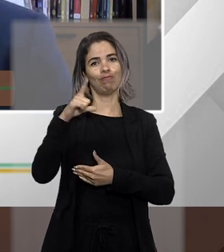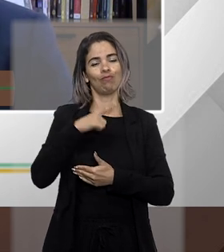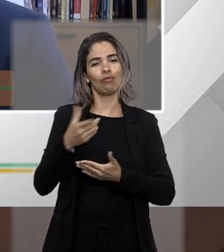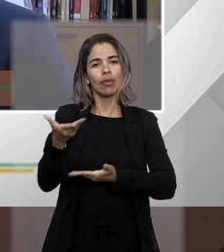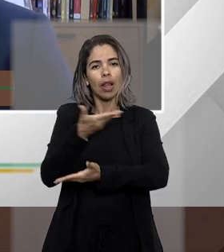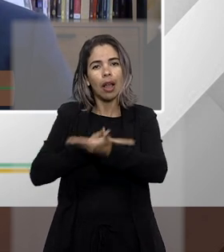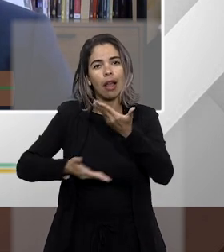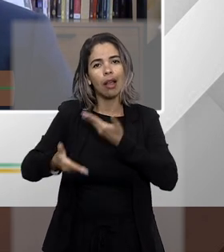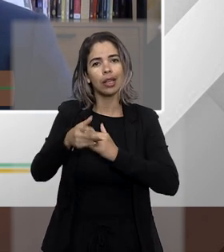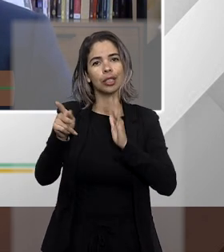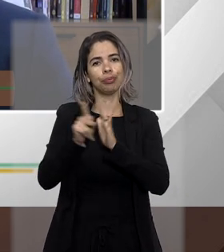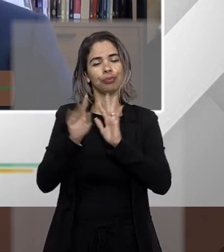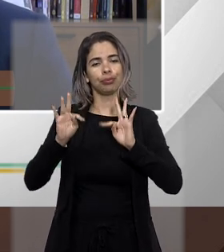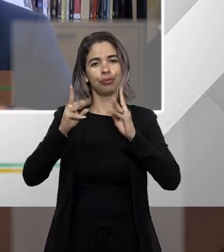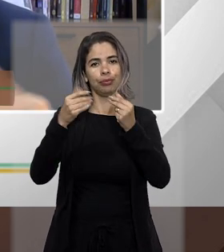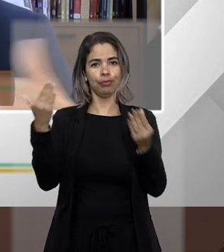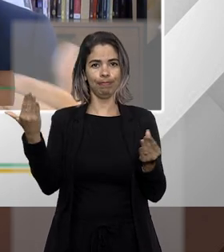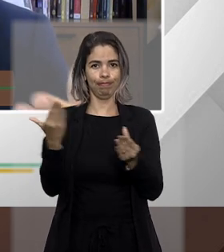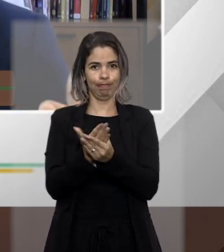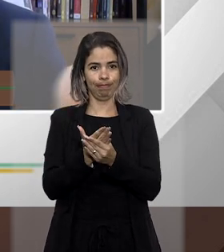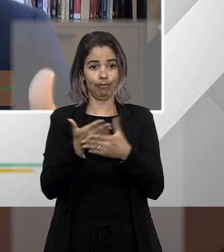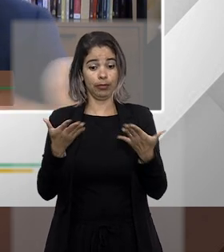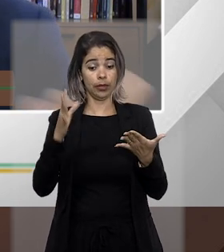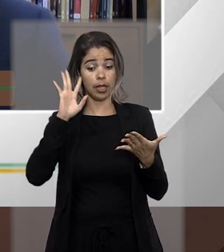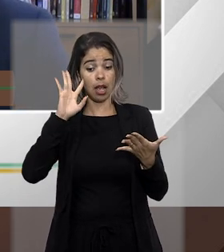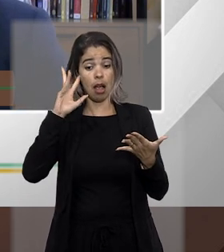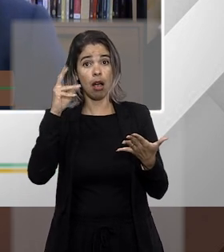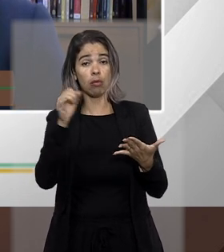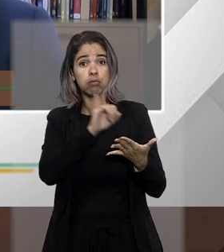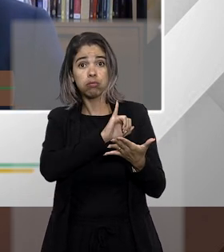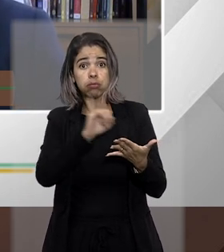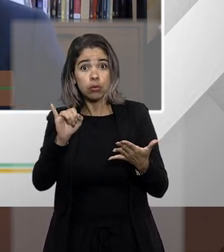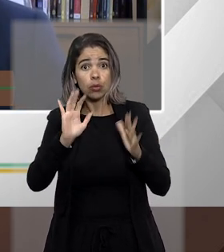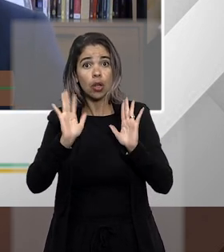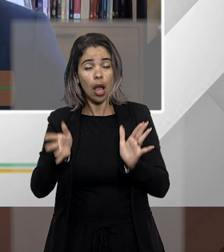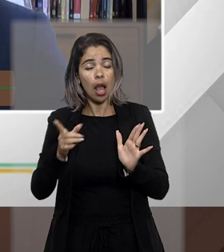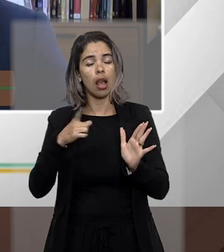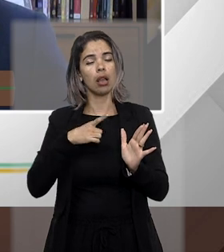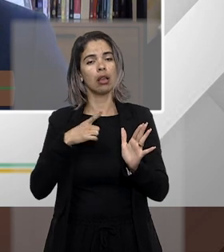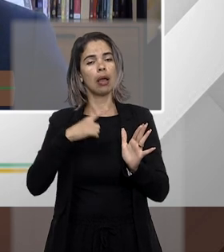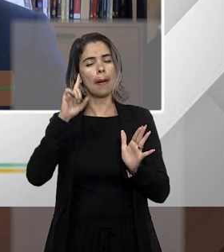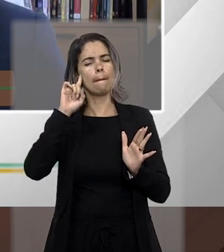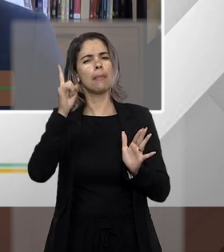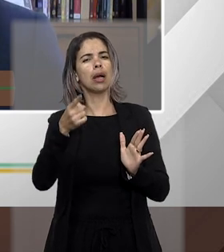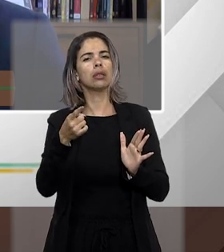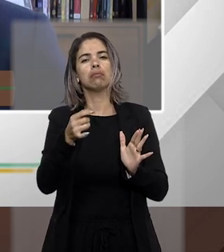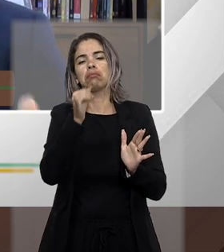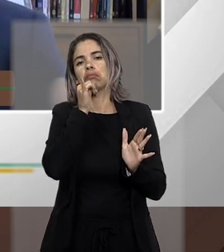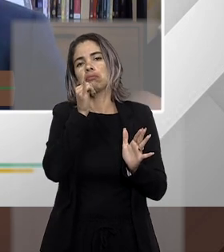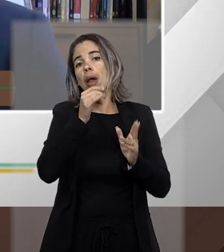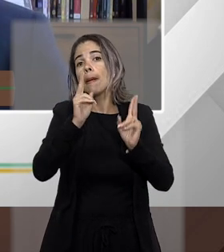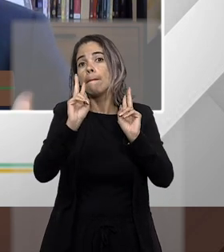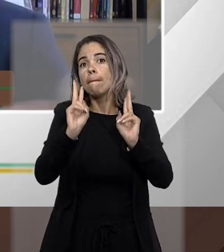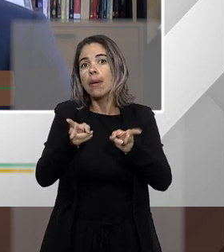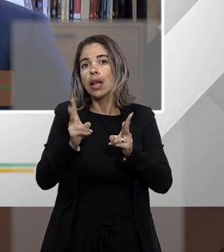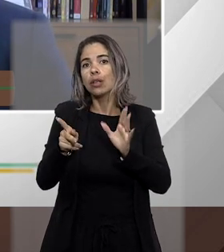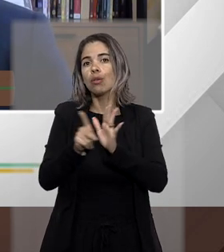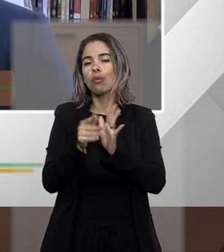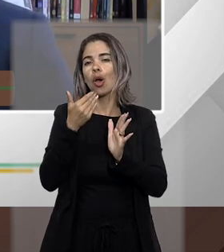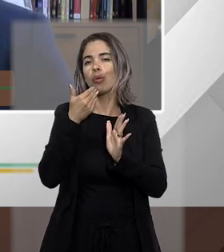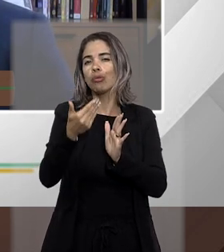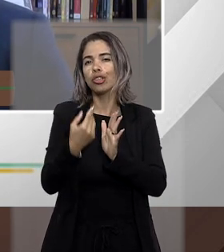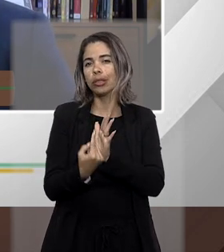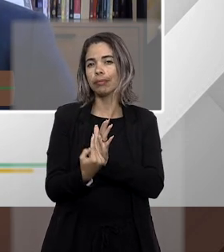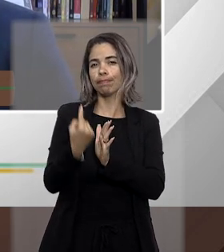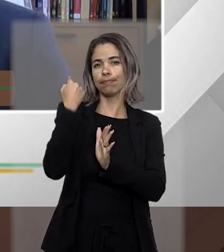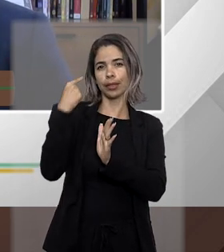dessa nova sentença pode ter ali uma determinação cujo objeto seja o mesmo na medida liminar anterior a sentença vai servir como